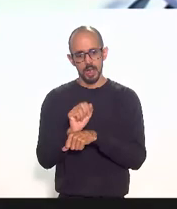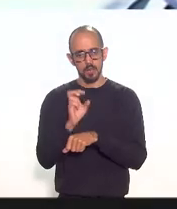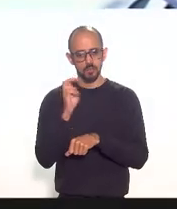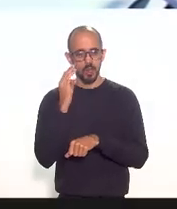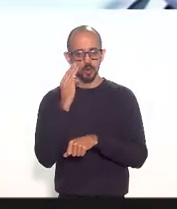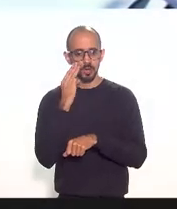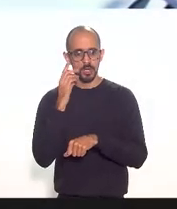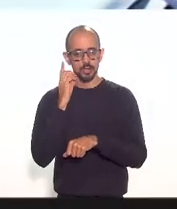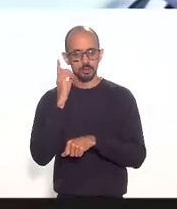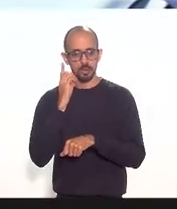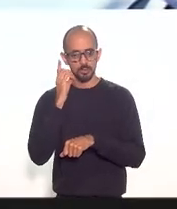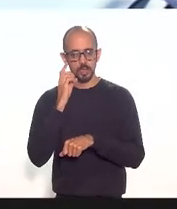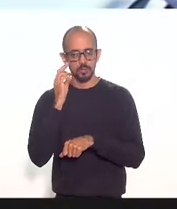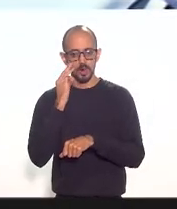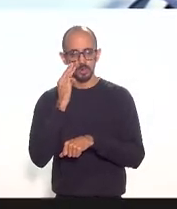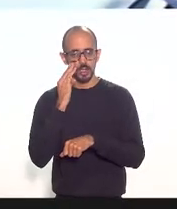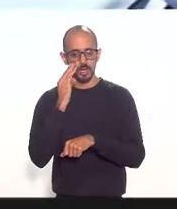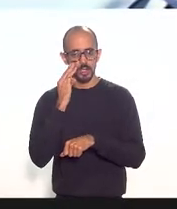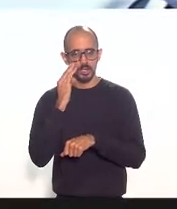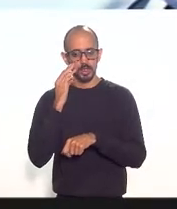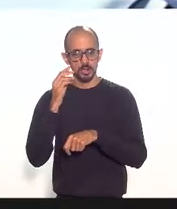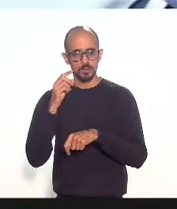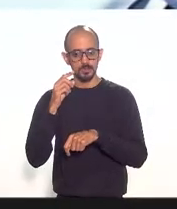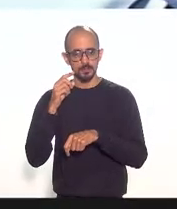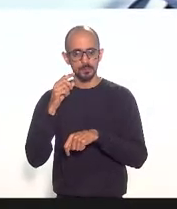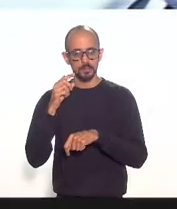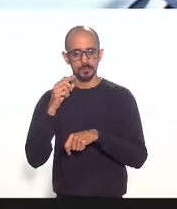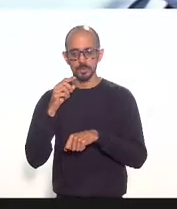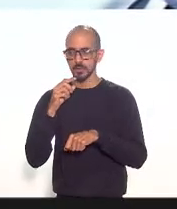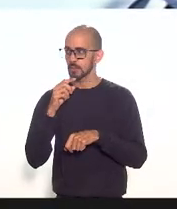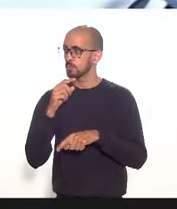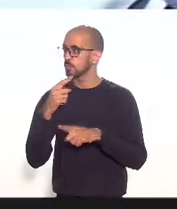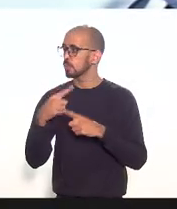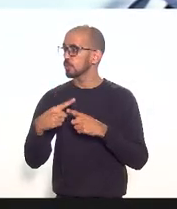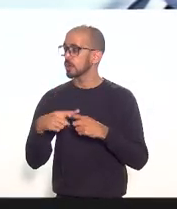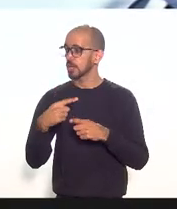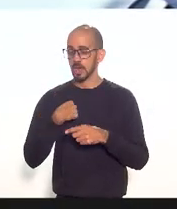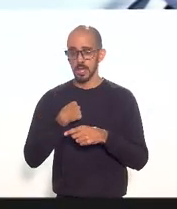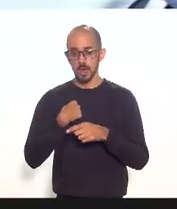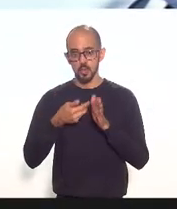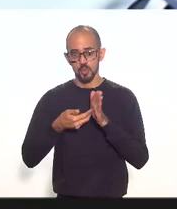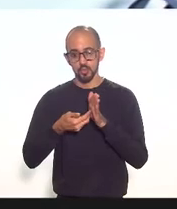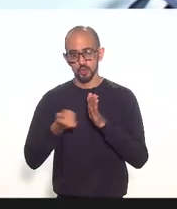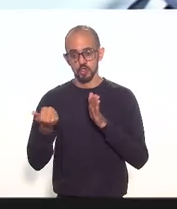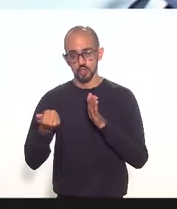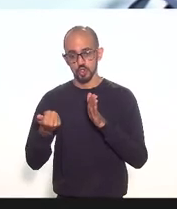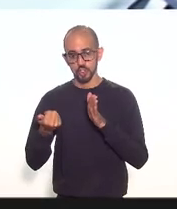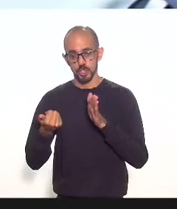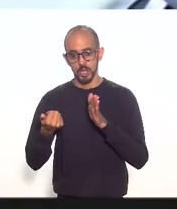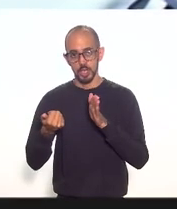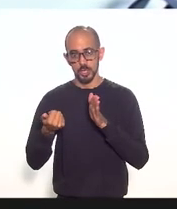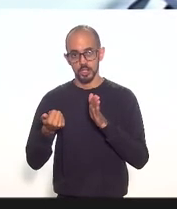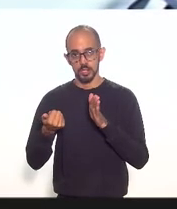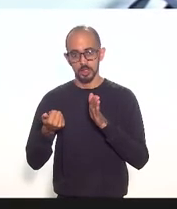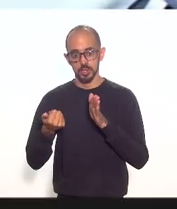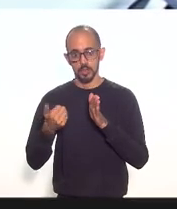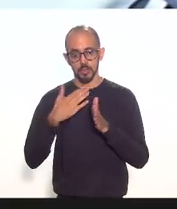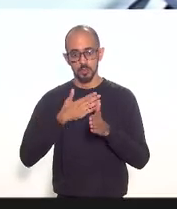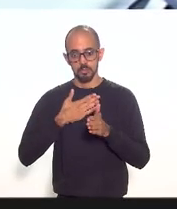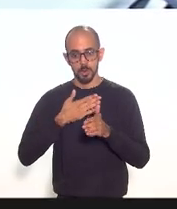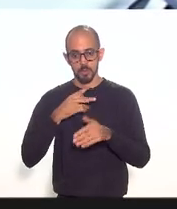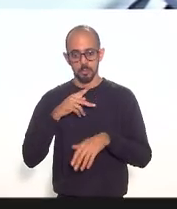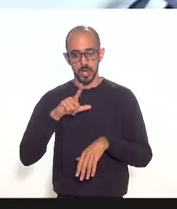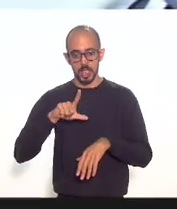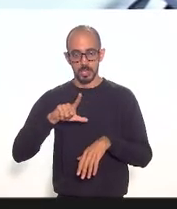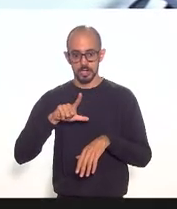chegou depois da minha primeira fala é que eu retirei definitivamente o meu projeto